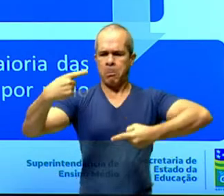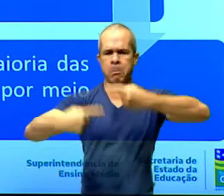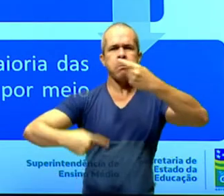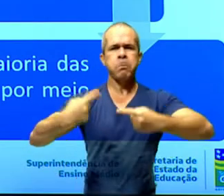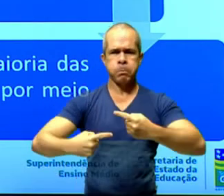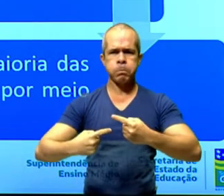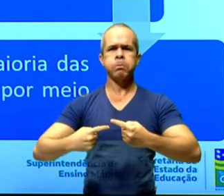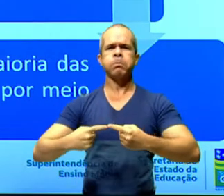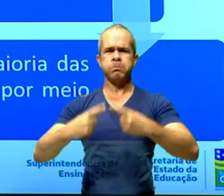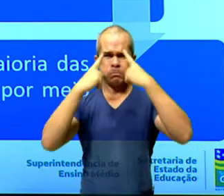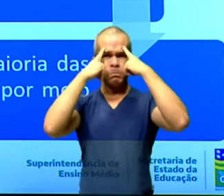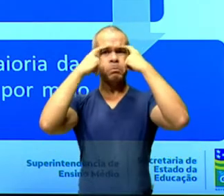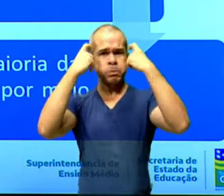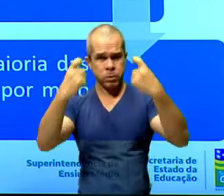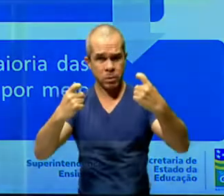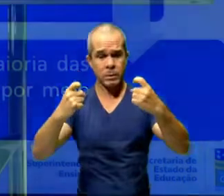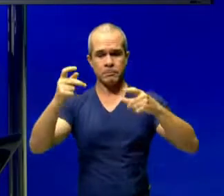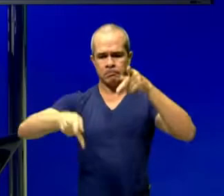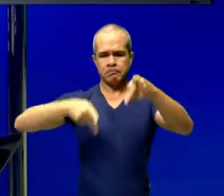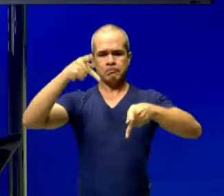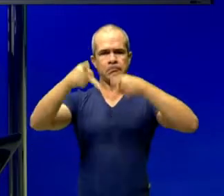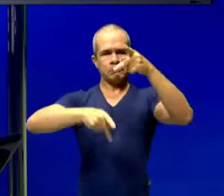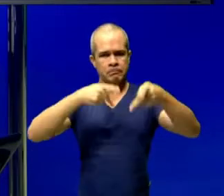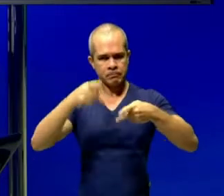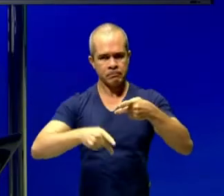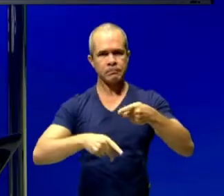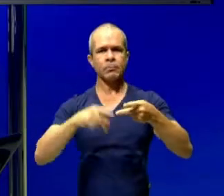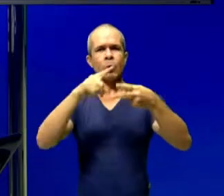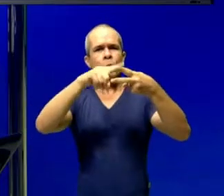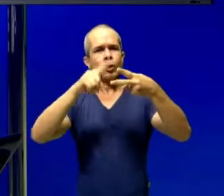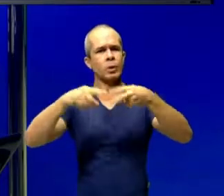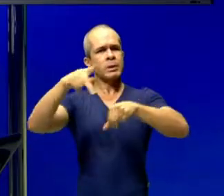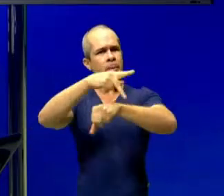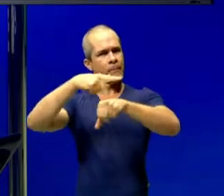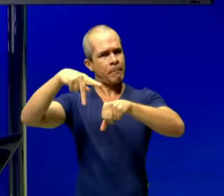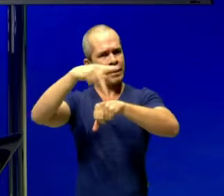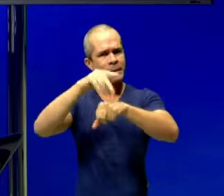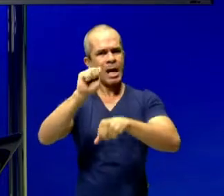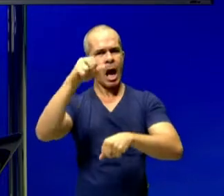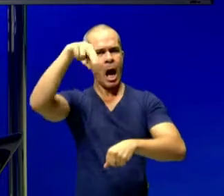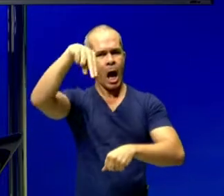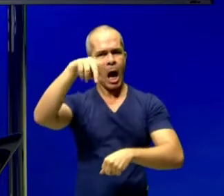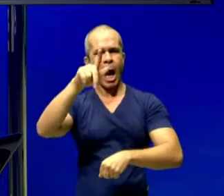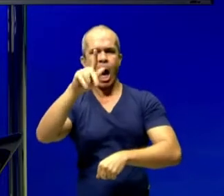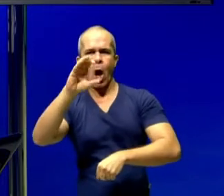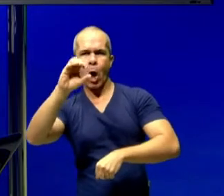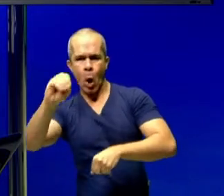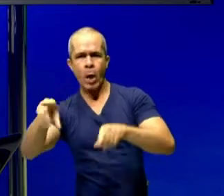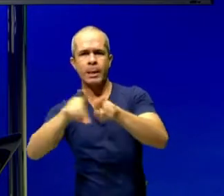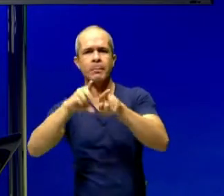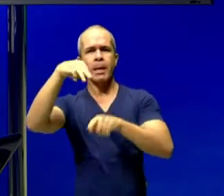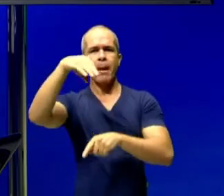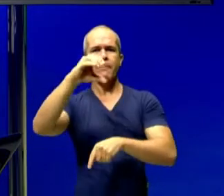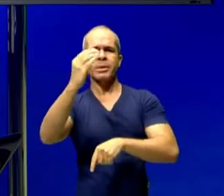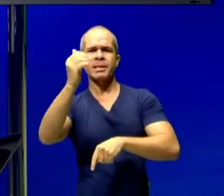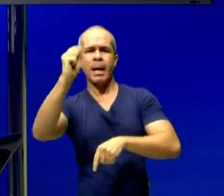violentas, onde as populações, tanto da Angola e de Moçambique, saem destroçadas.